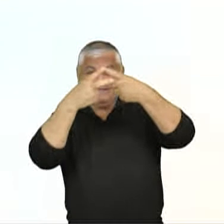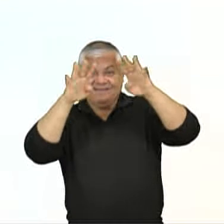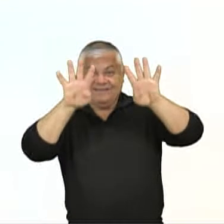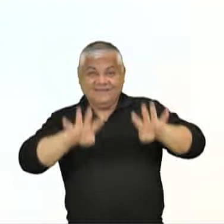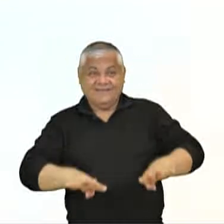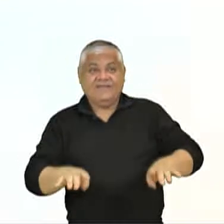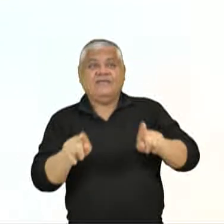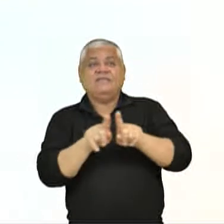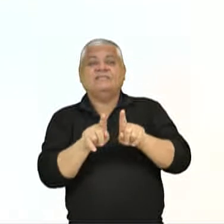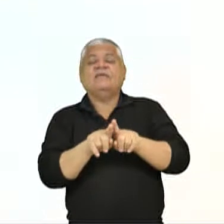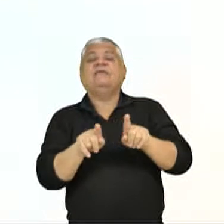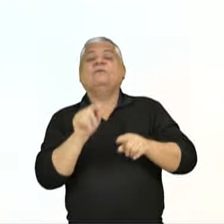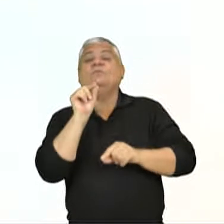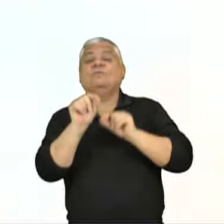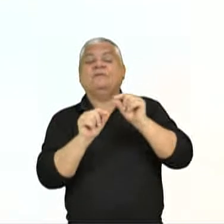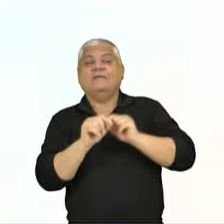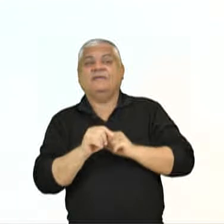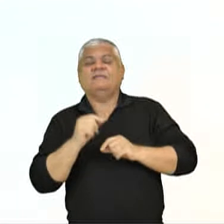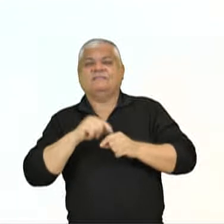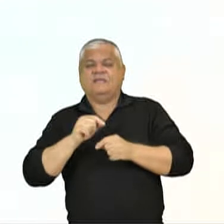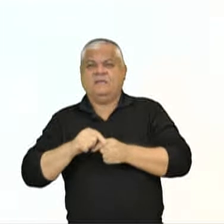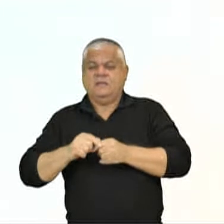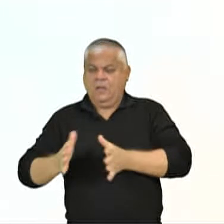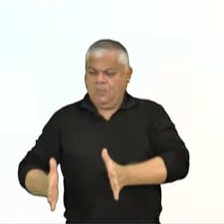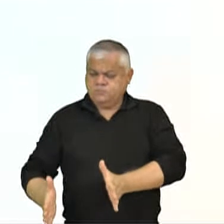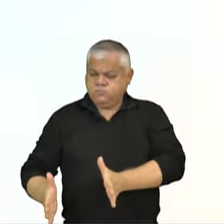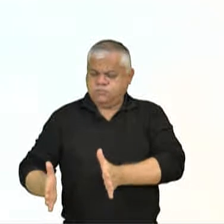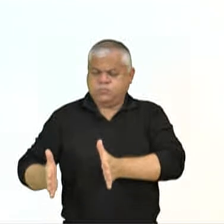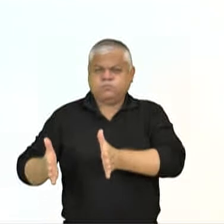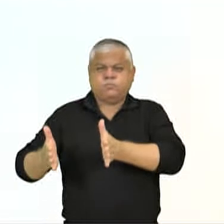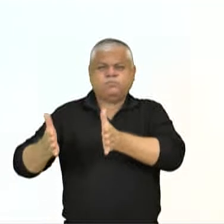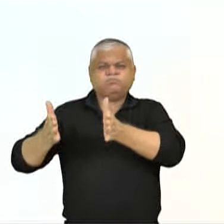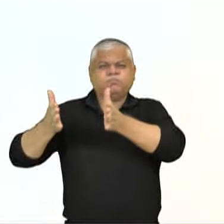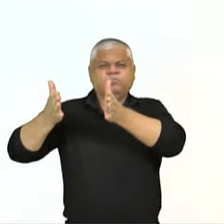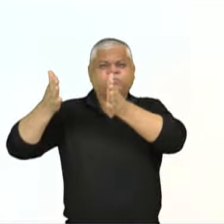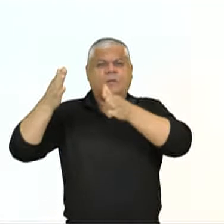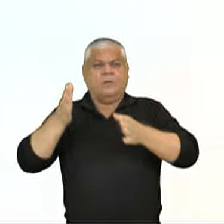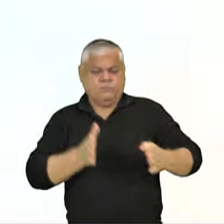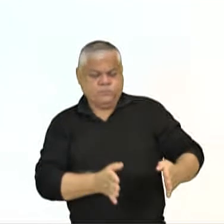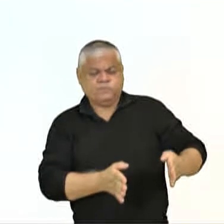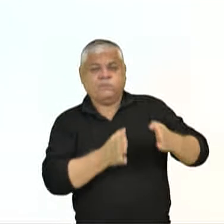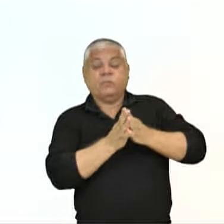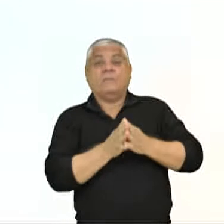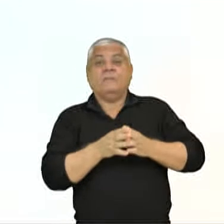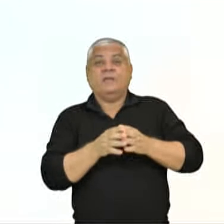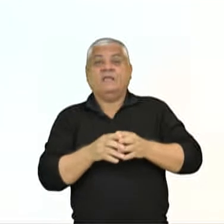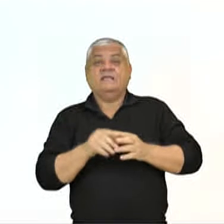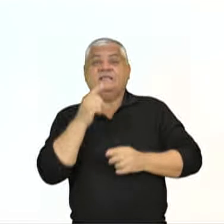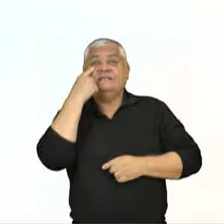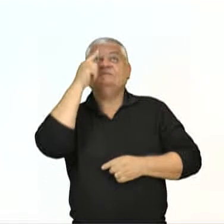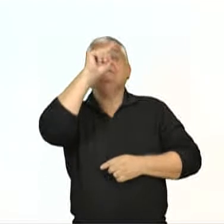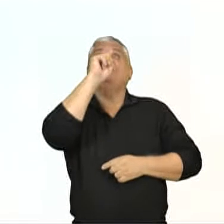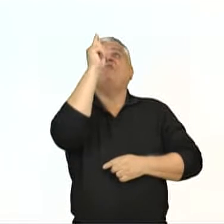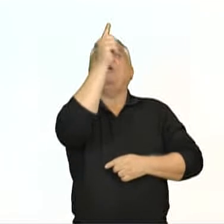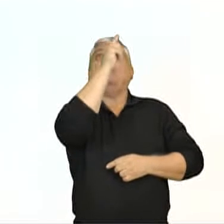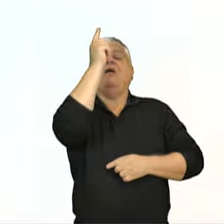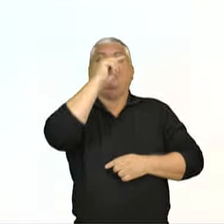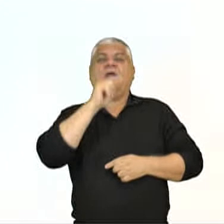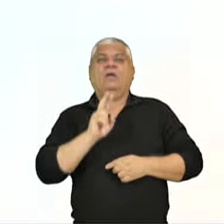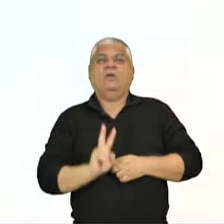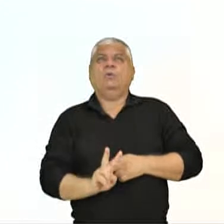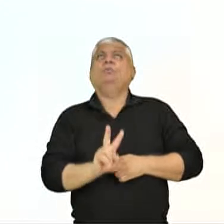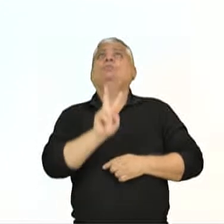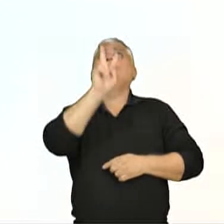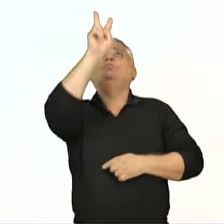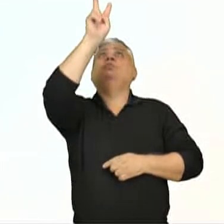por causa da sua estrutura de cúpula que exige paredes grossas resistentes. No alto, portanto, temos um óculo que é essa abertura ali em cima. Uma janela para